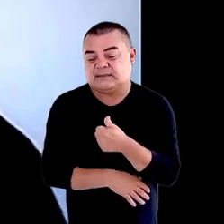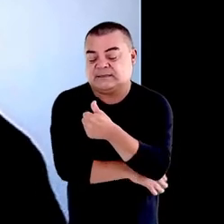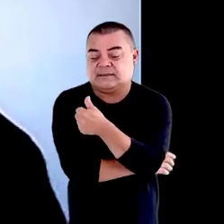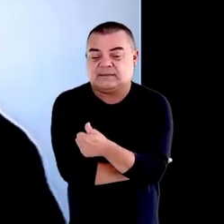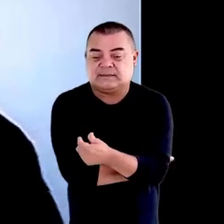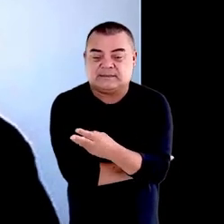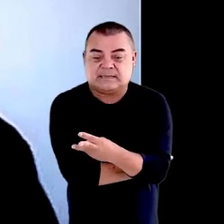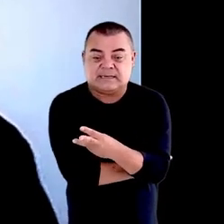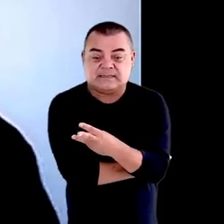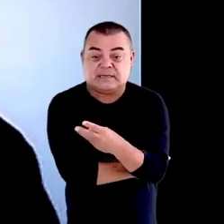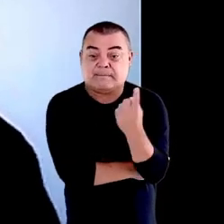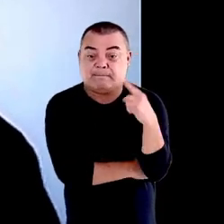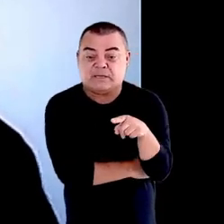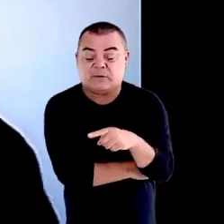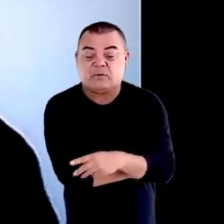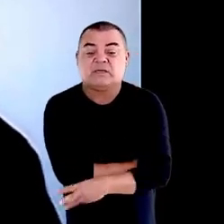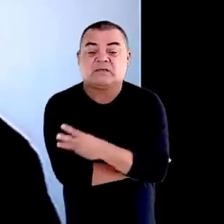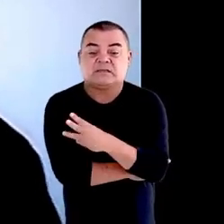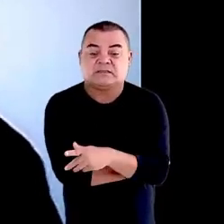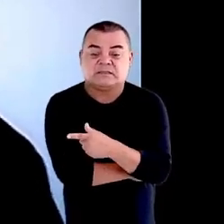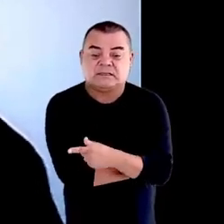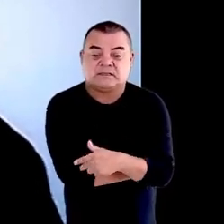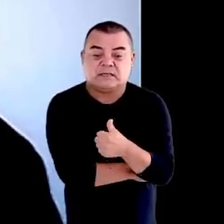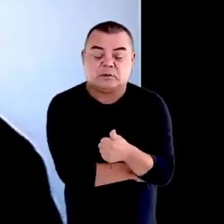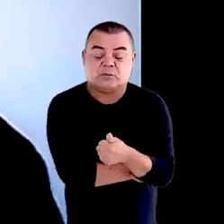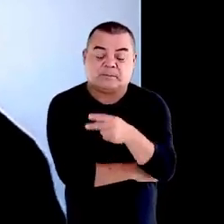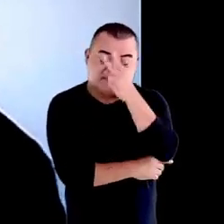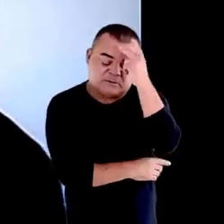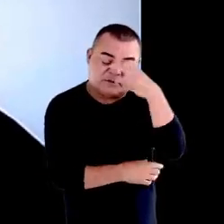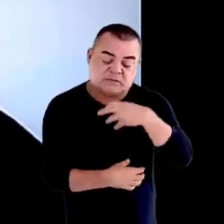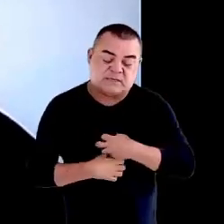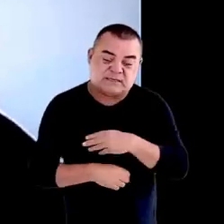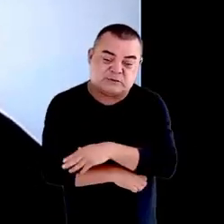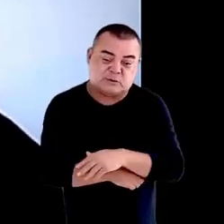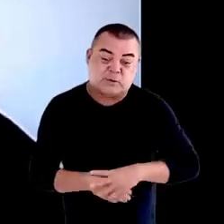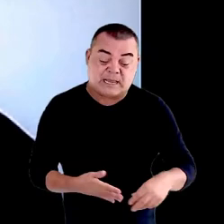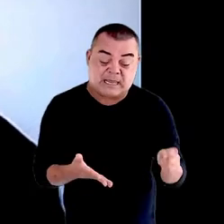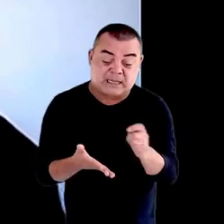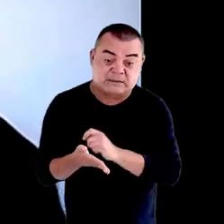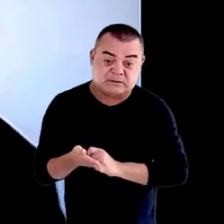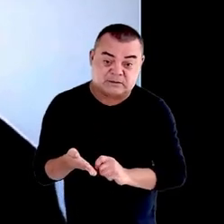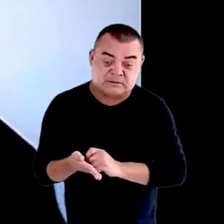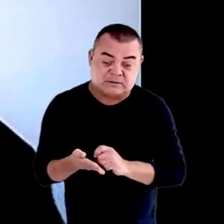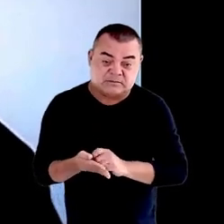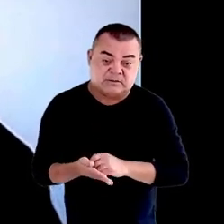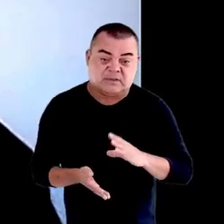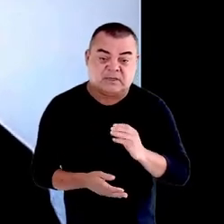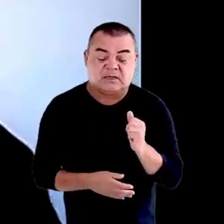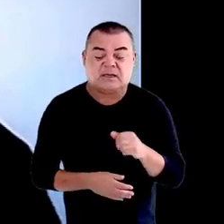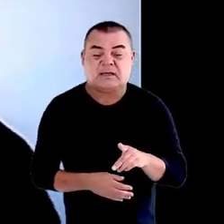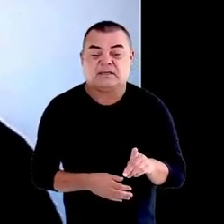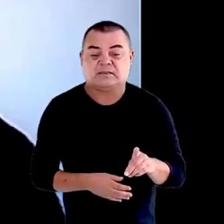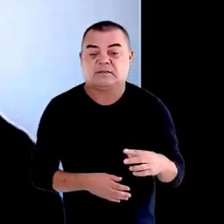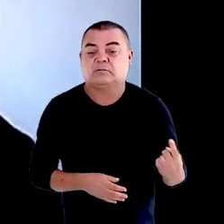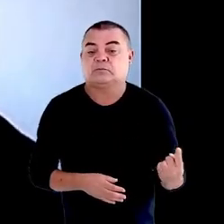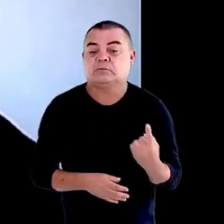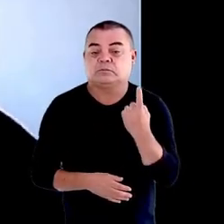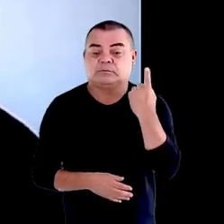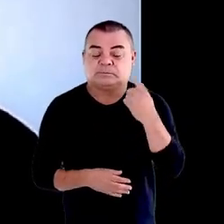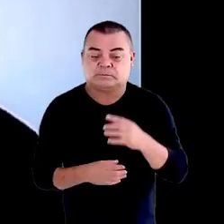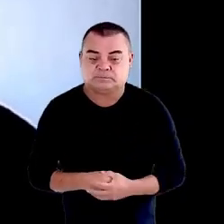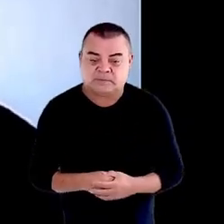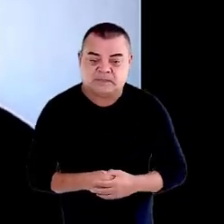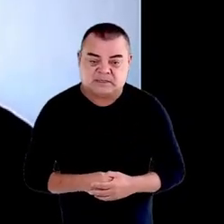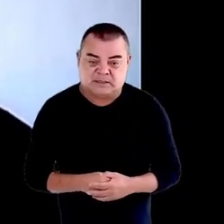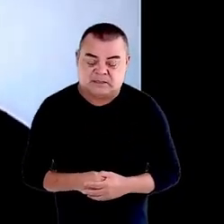213.371 pessoas em situação de rua registradas no Cade Único. De